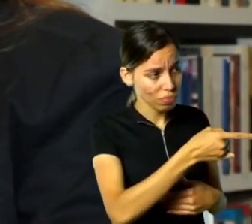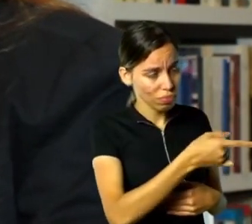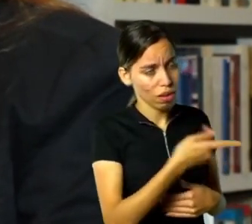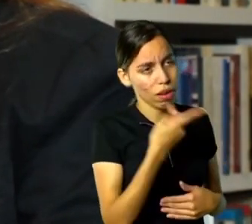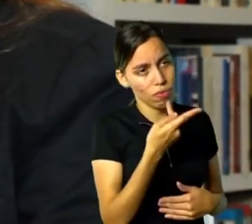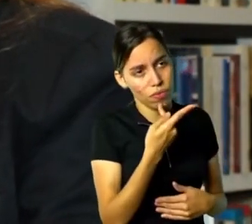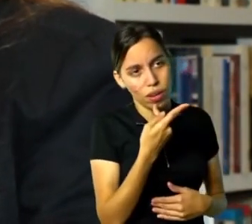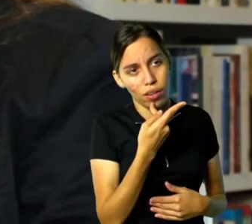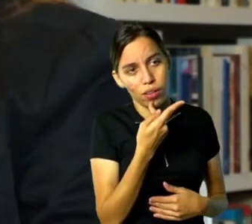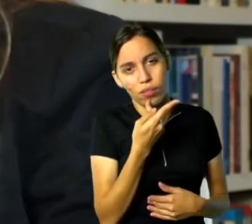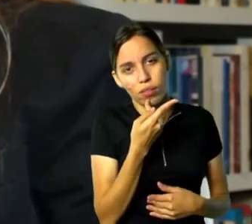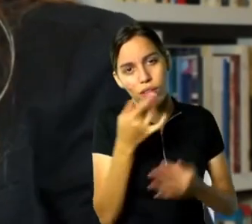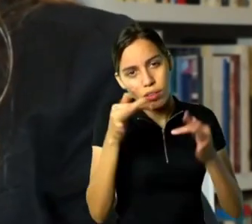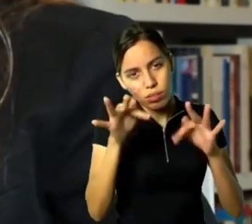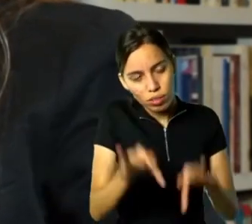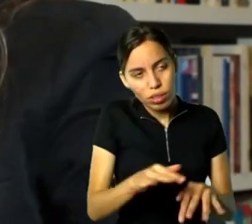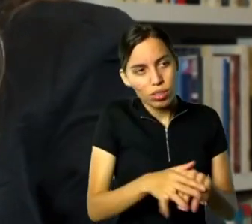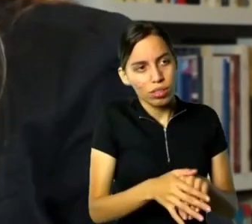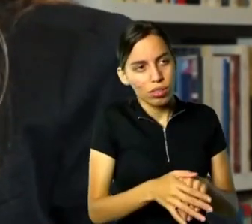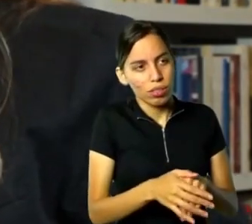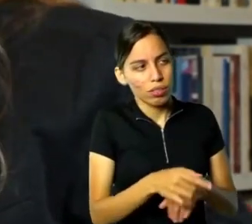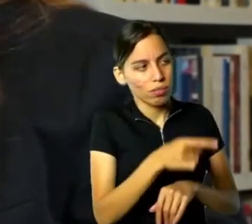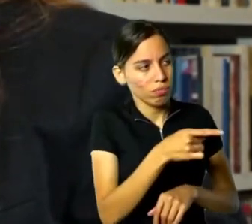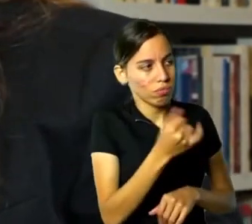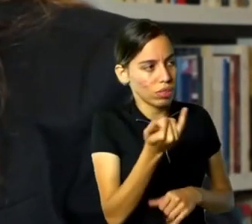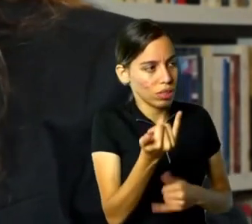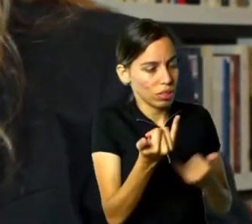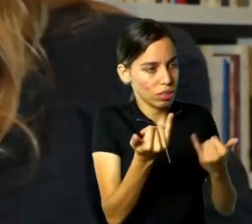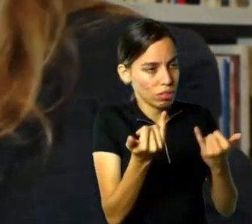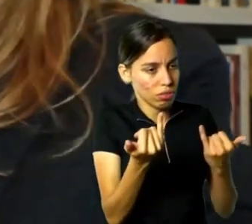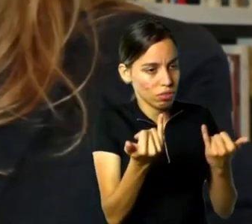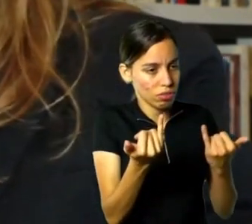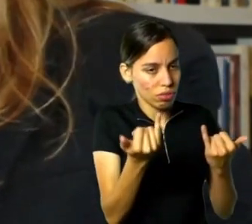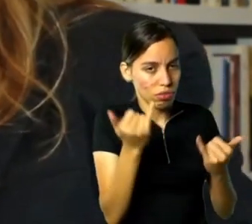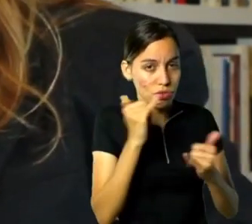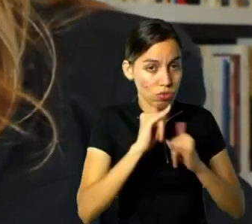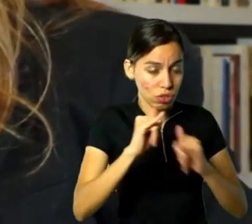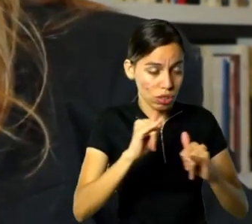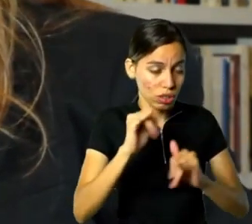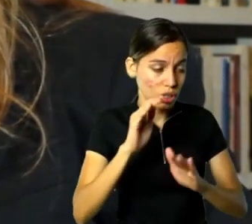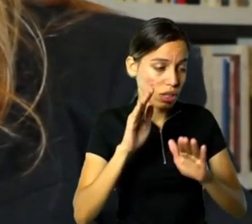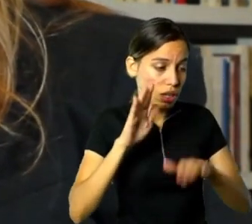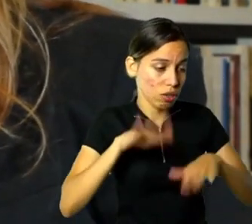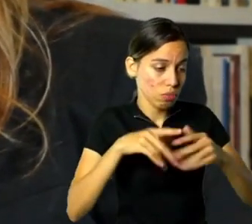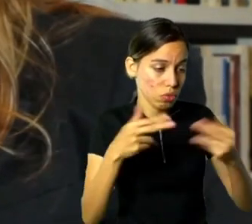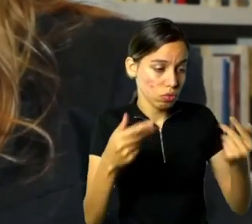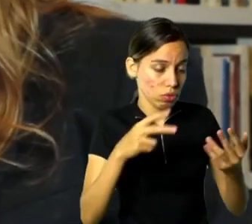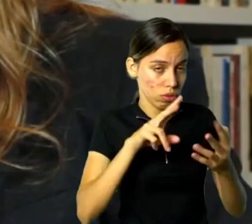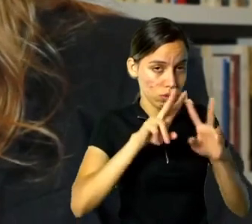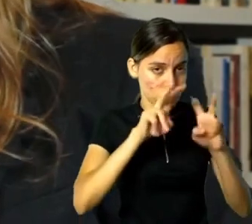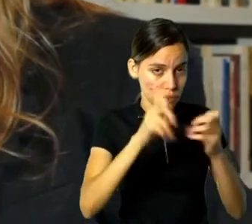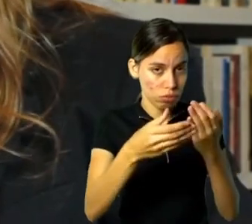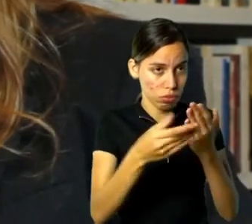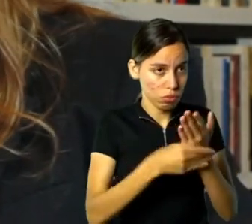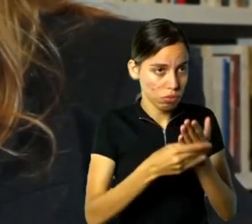finais aqui, falar, completar alguma coisa referente ao livro, que a gente não tenha falado.